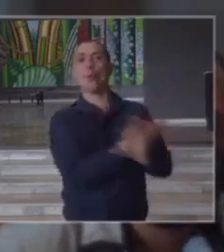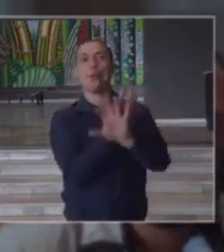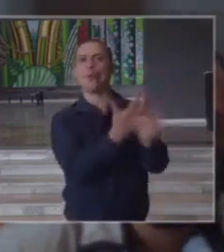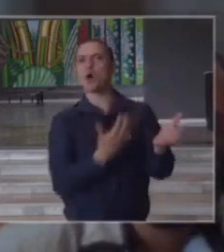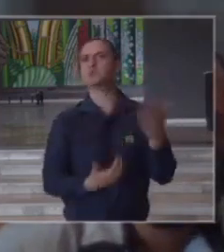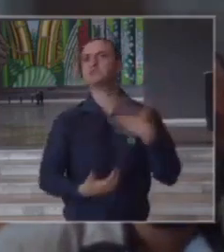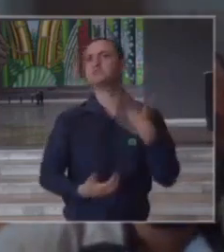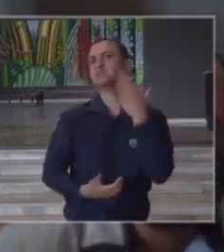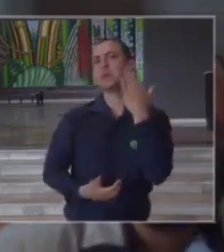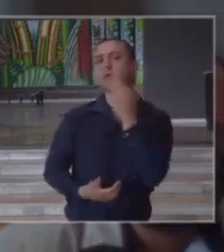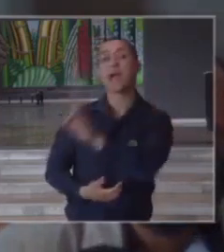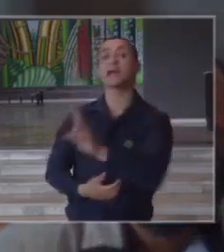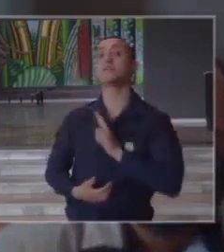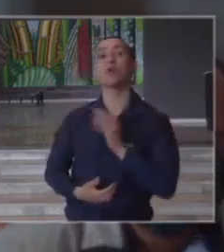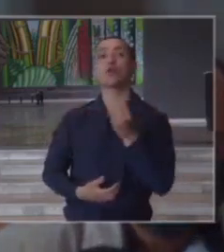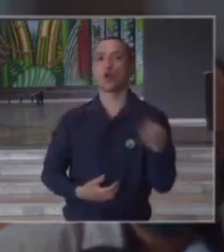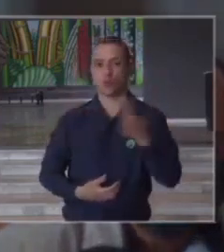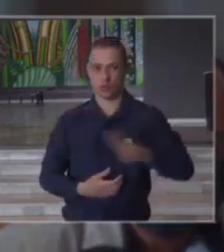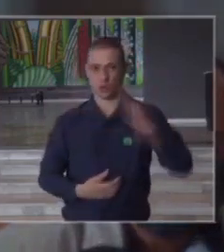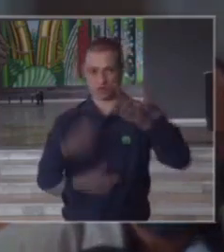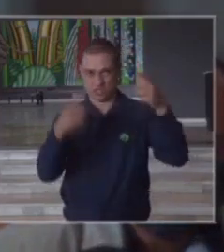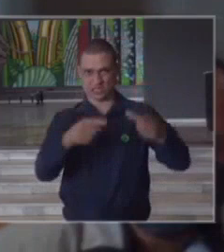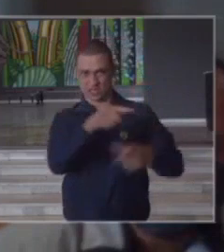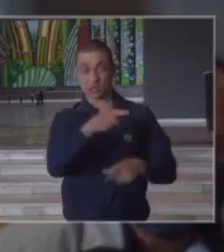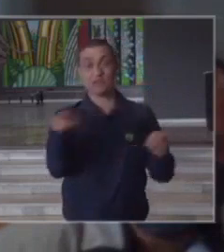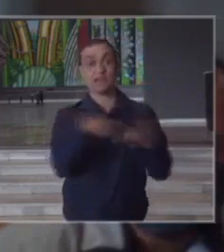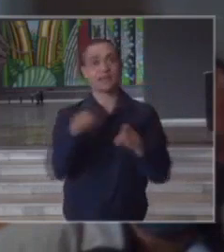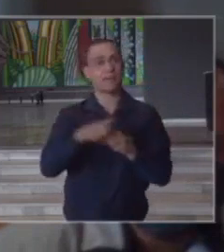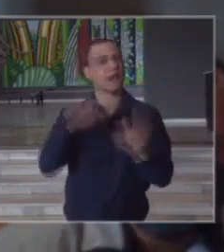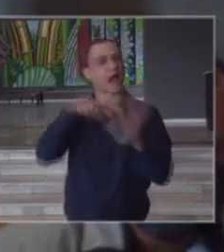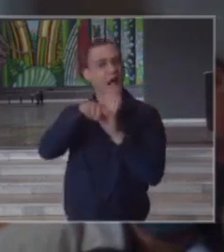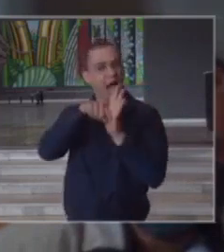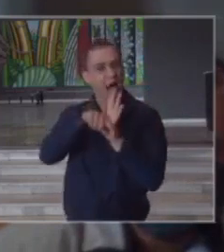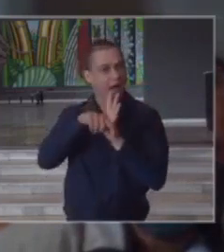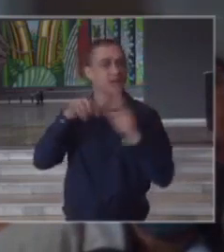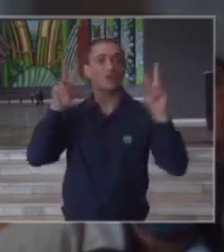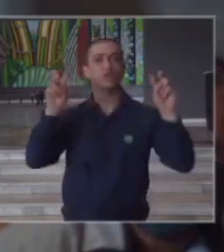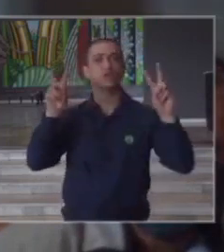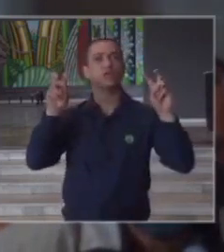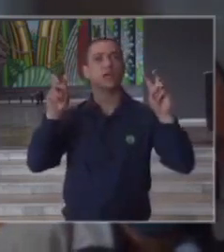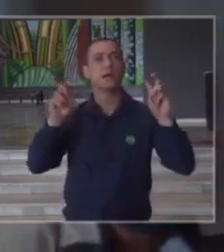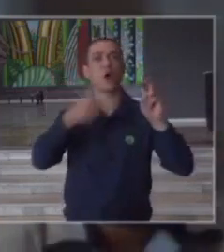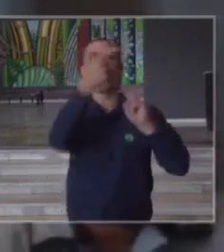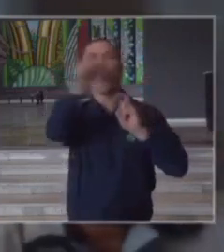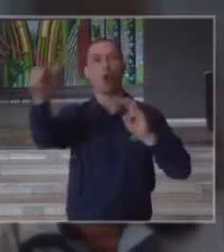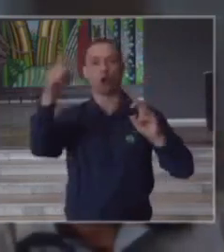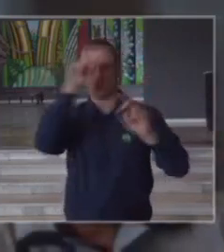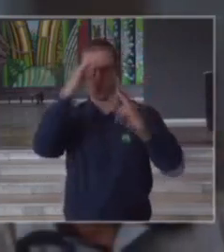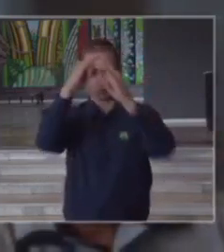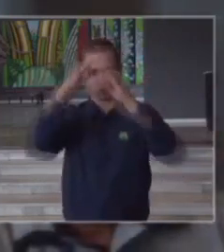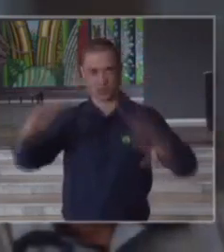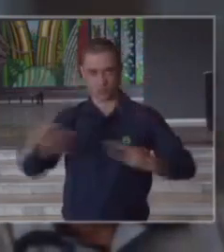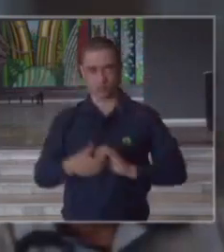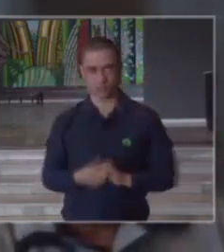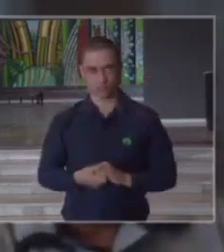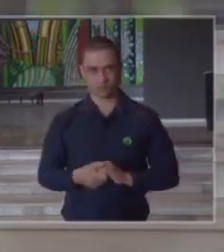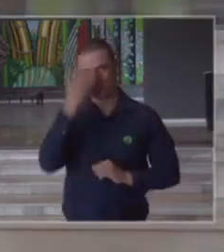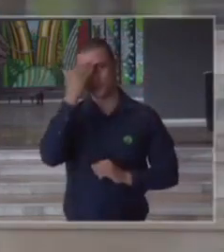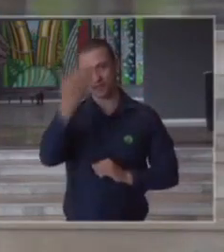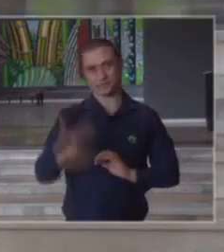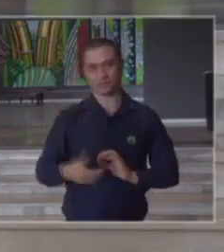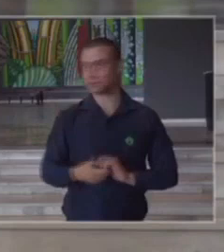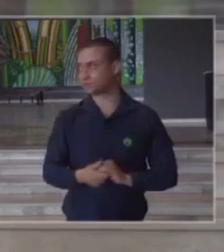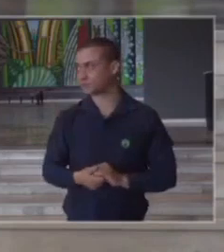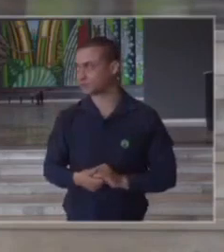queria uma resposta em relação a esse cenário e também essa análise sobre os outros hospitais também de campanha obrigada